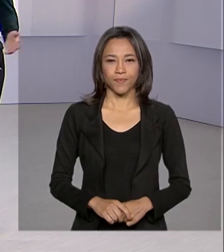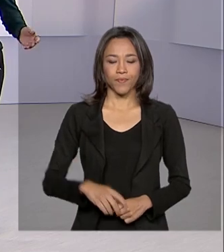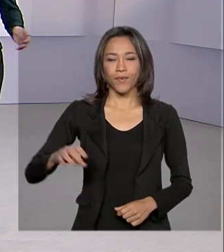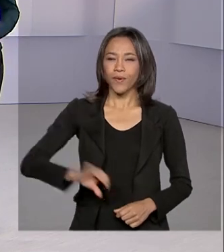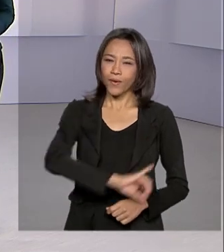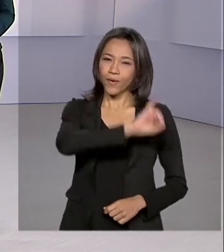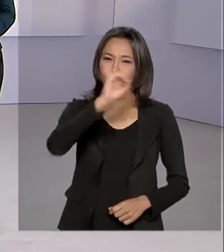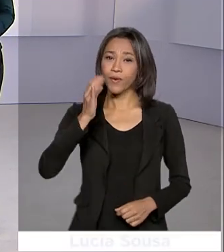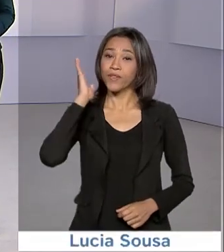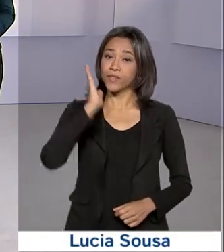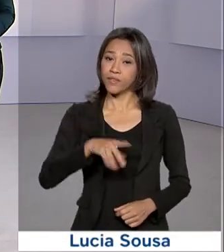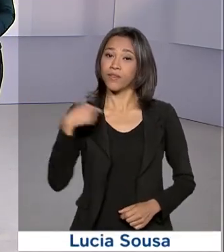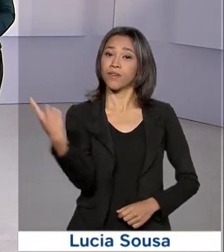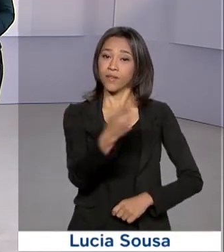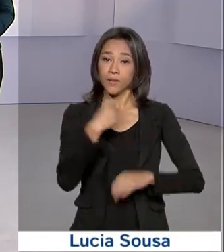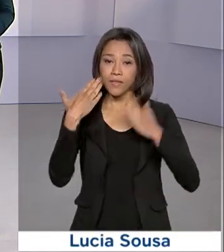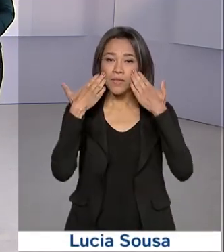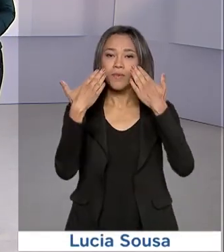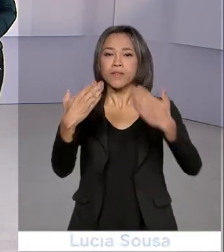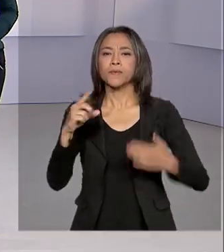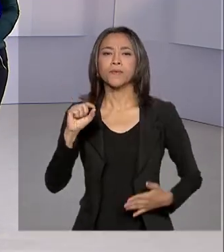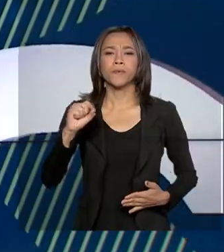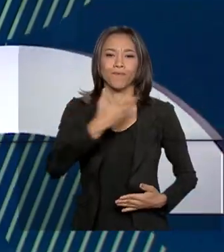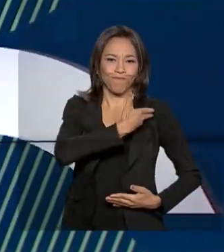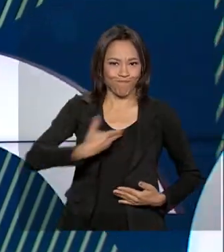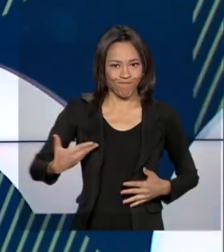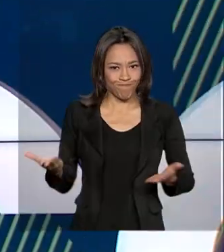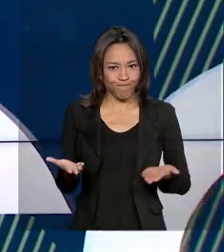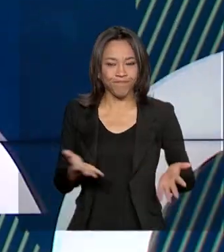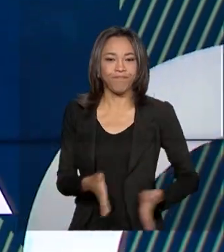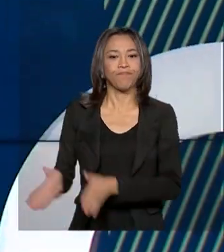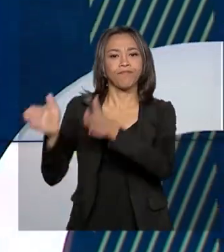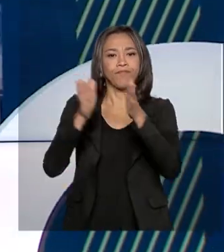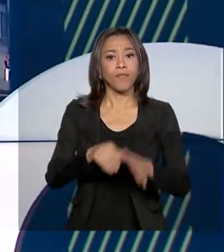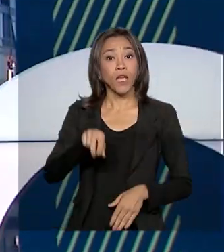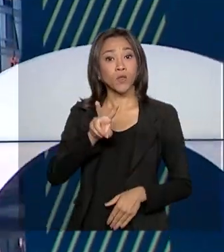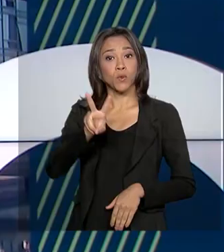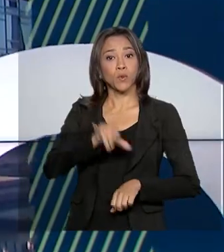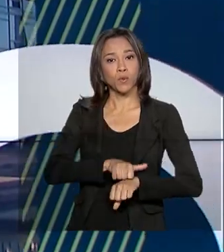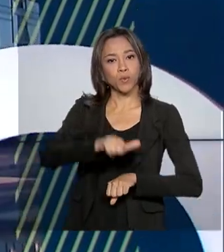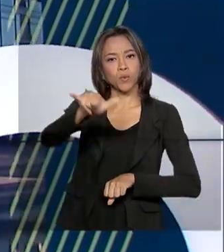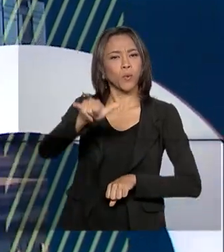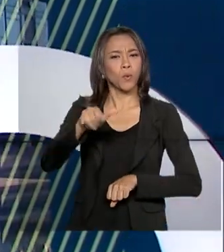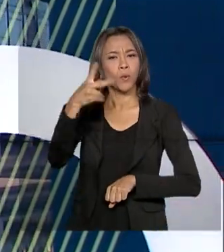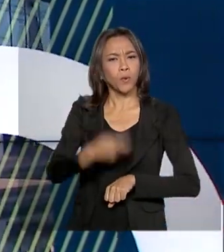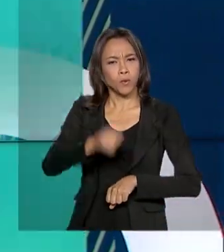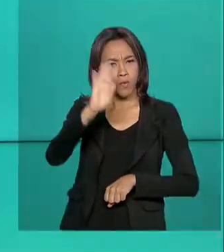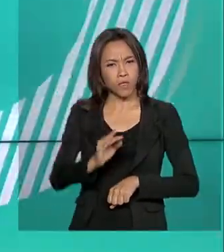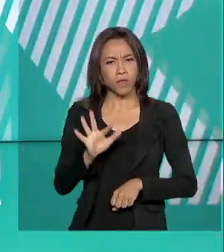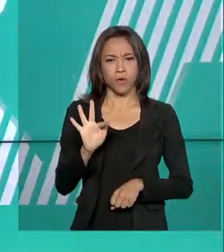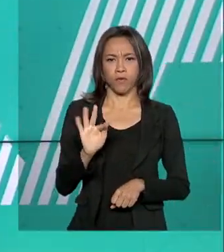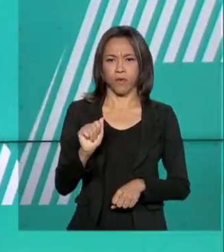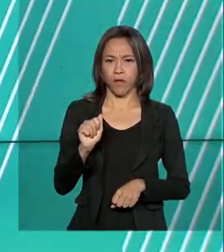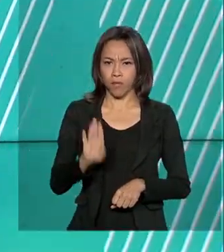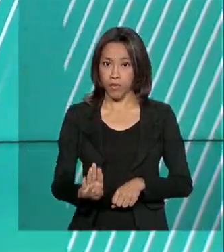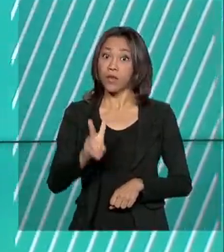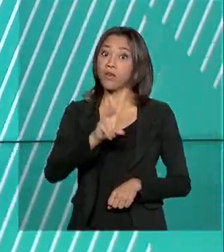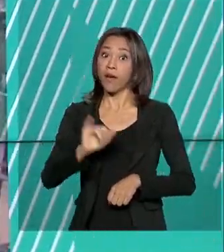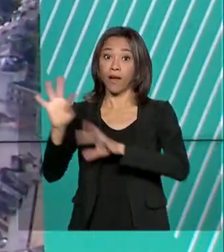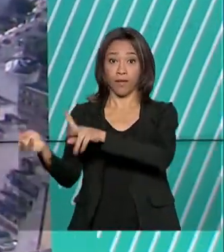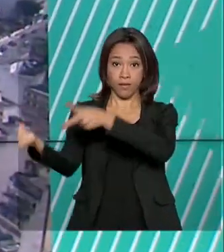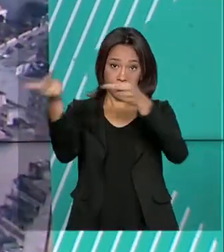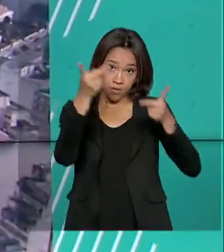Olá, já estamos no ar com o Governo Agora. As duas aeronaves da Força Aérea Brasileira que vão repatriar os